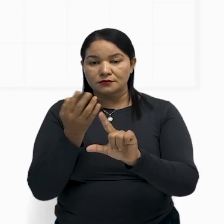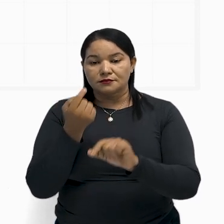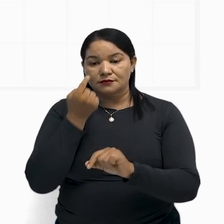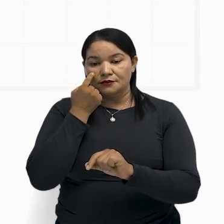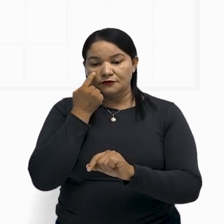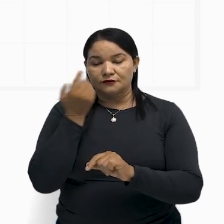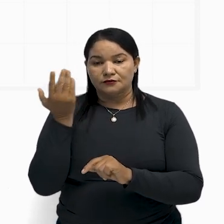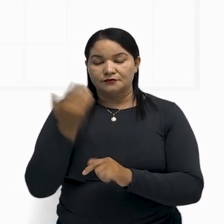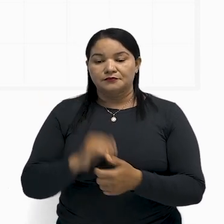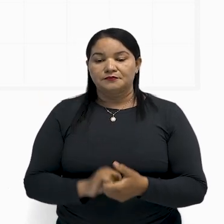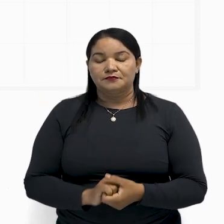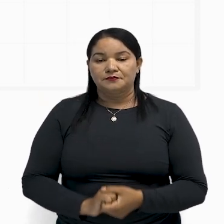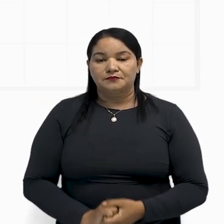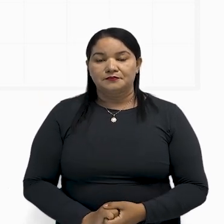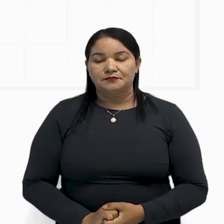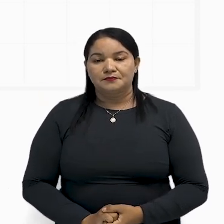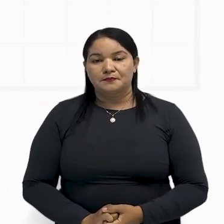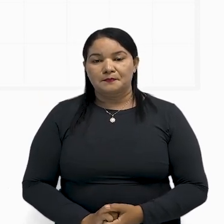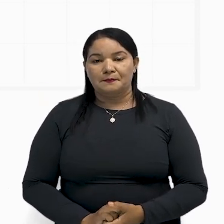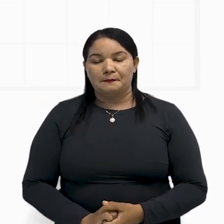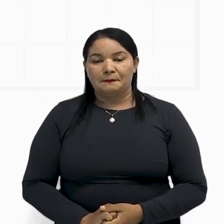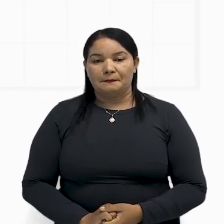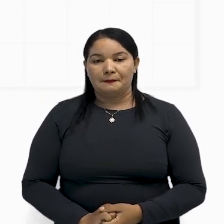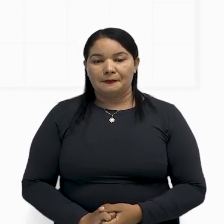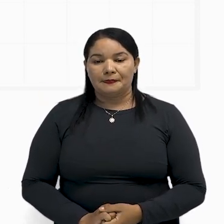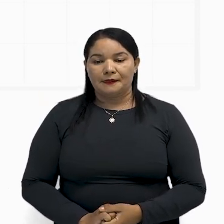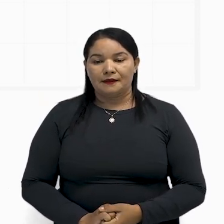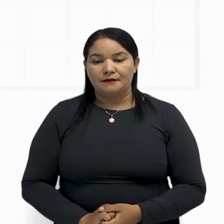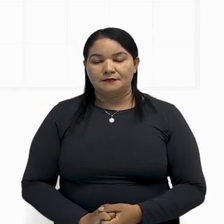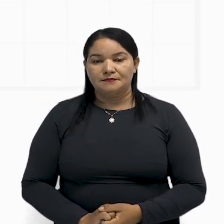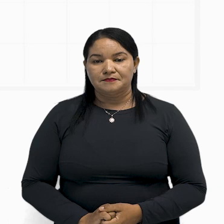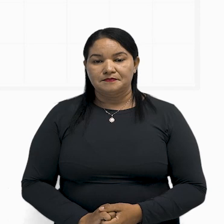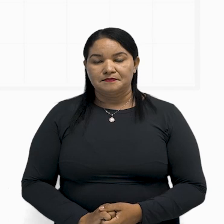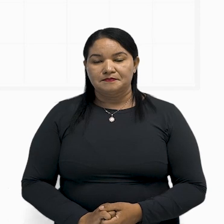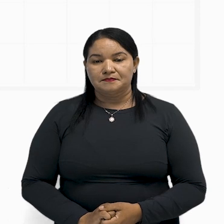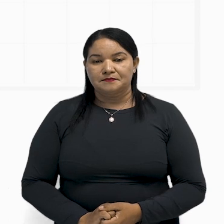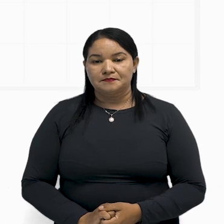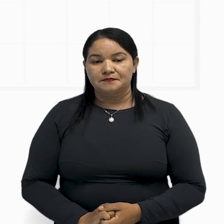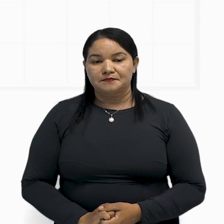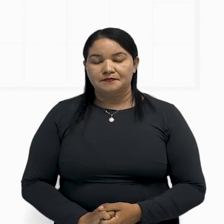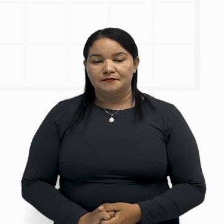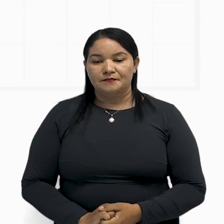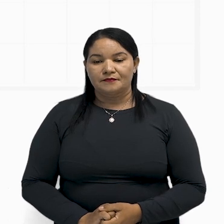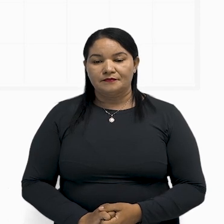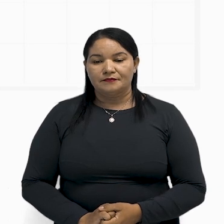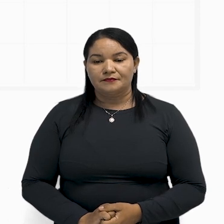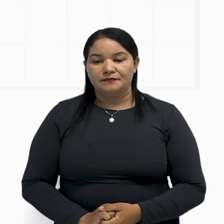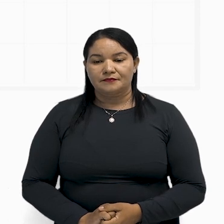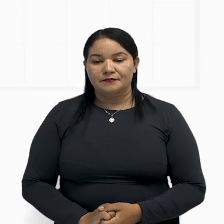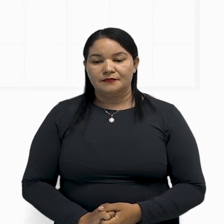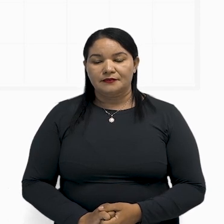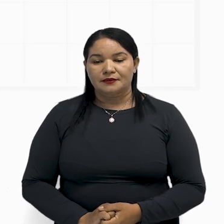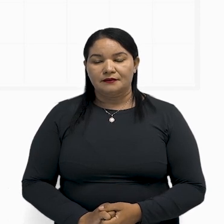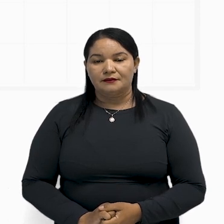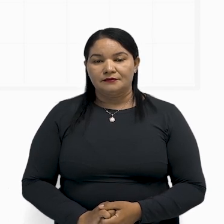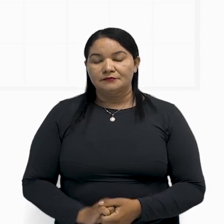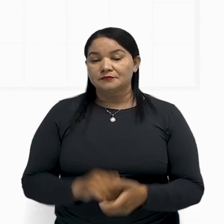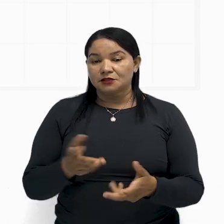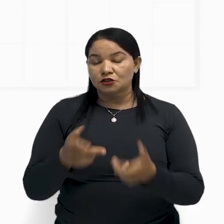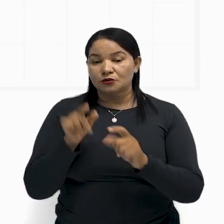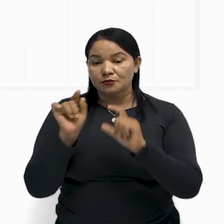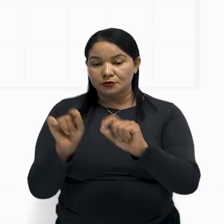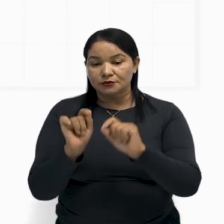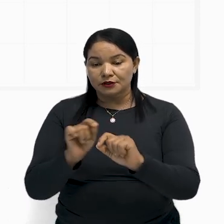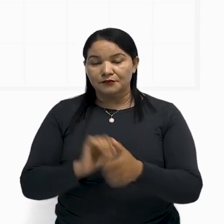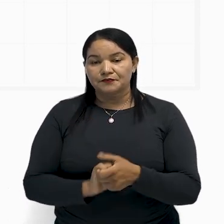deixa eu apagar aqui para não ficar muito carregado. O segmento ED, que ele está se referindo, é essa medida aqui. Ou seja, é o valor